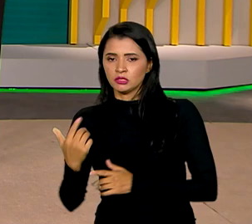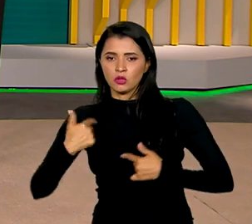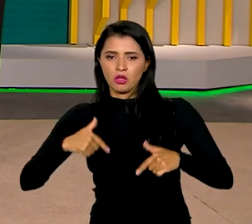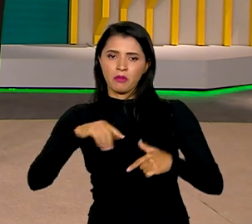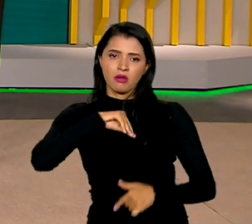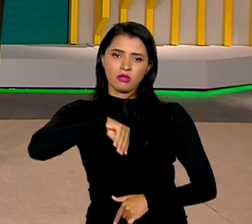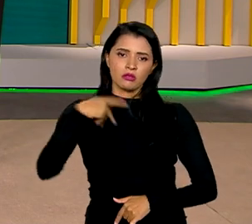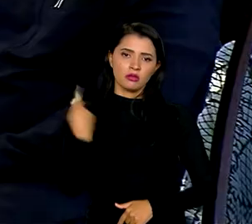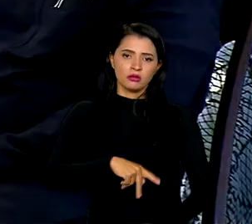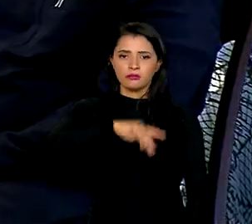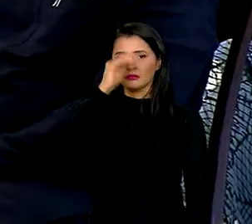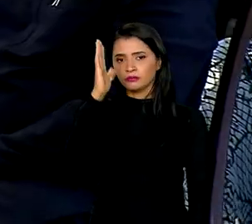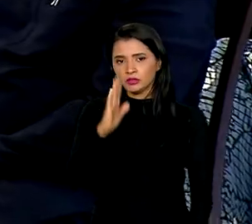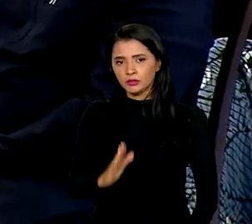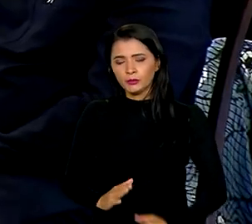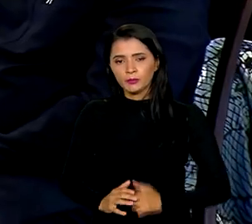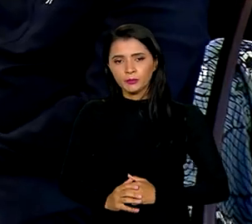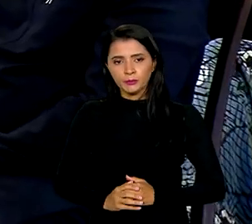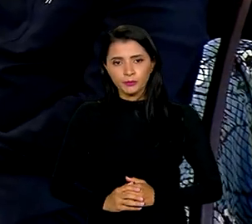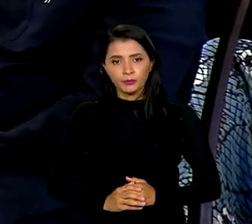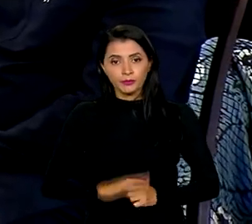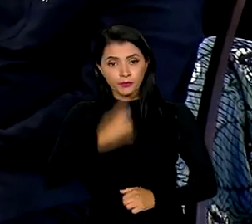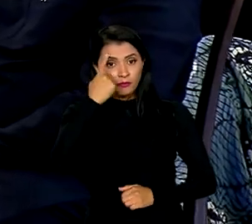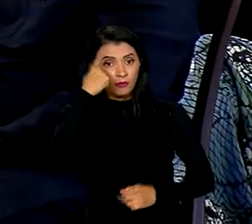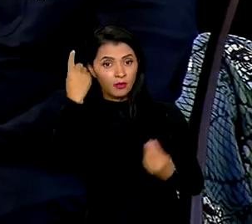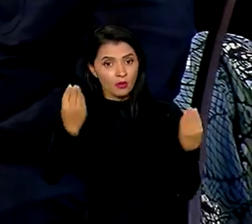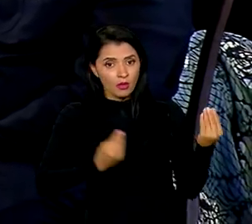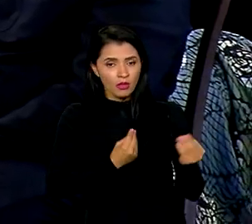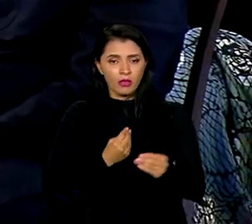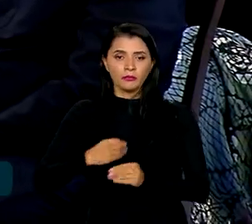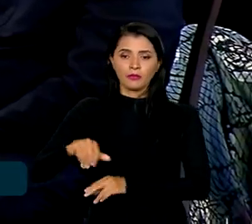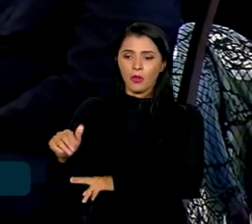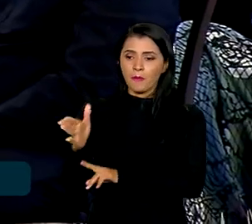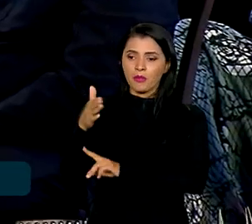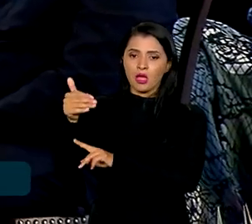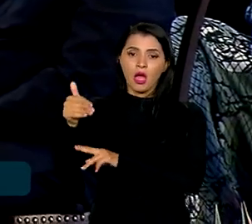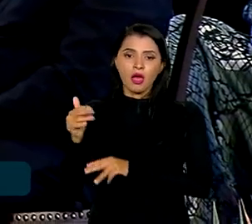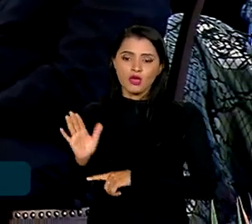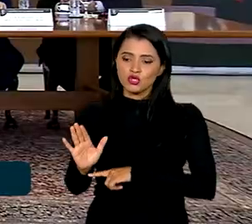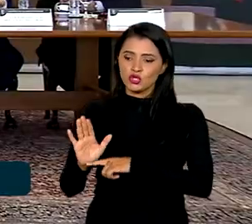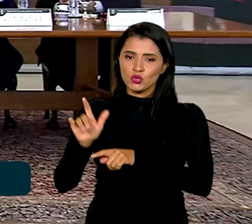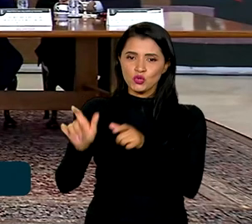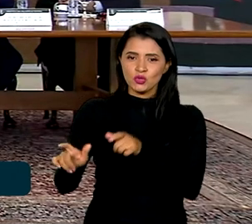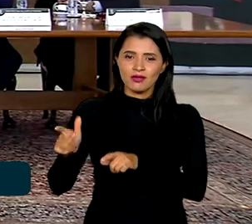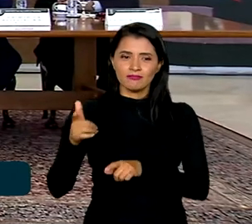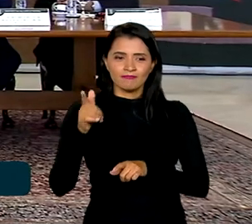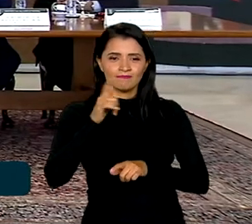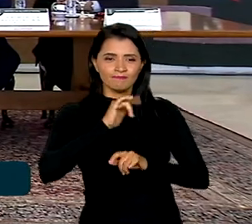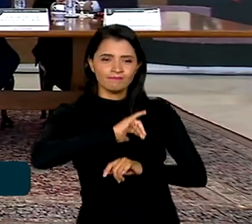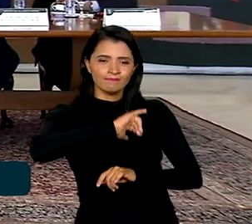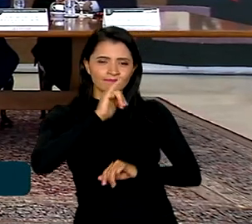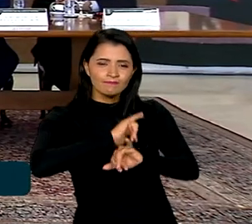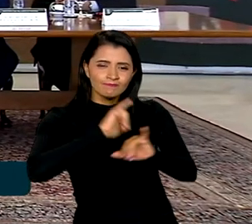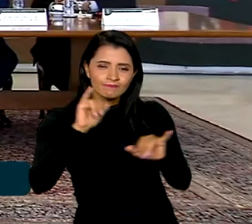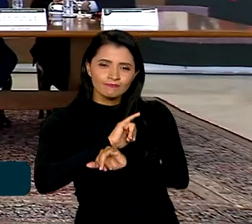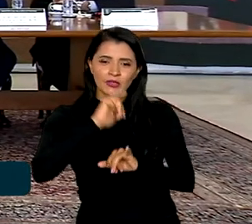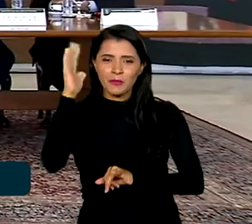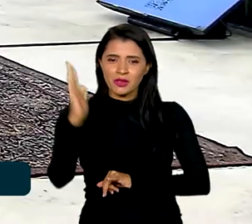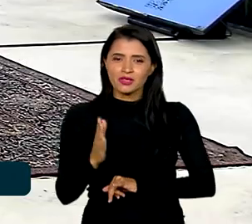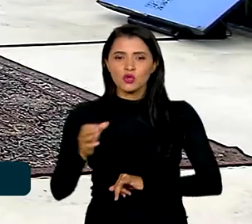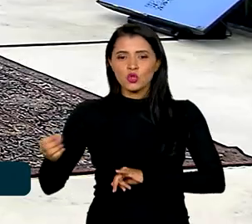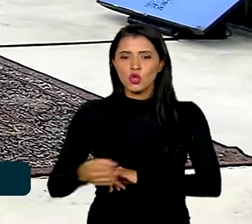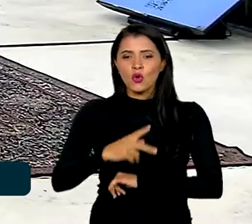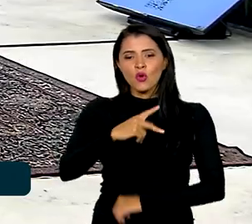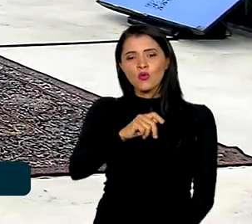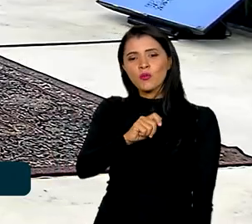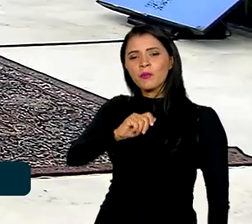e renda no país. A ideia é que os embaixadores ajudem o Brasil a divulgar as oportunidades do novo PAC